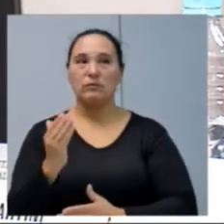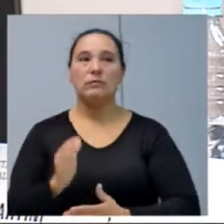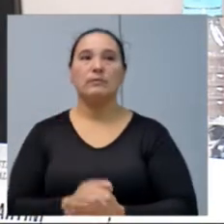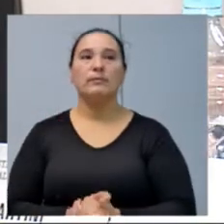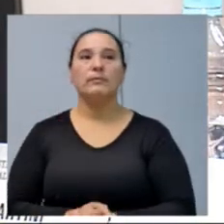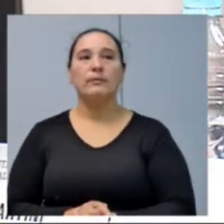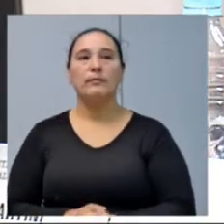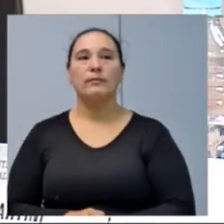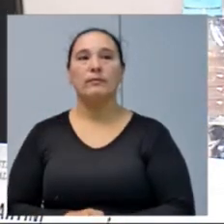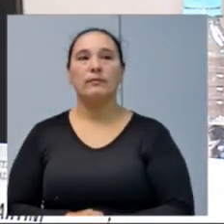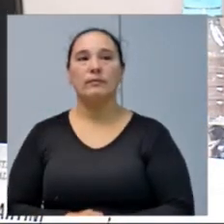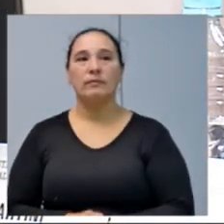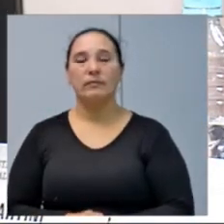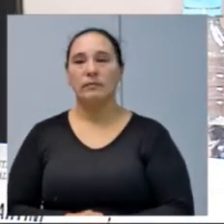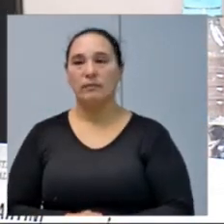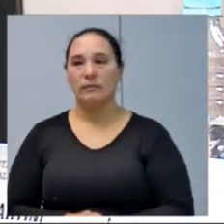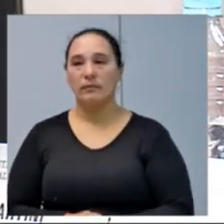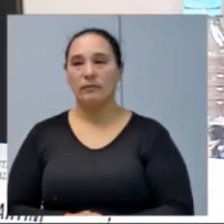unanimidade.